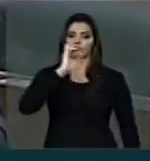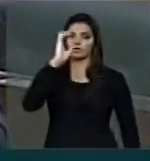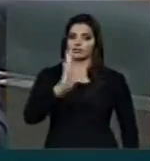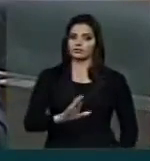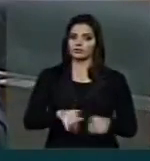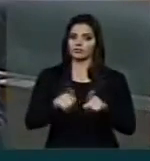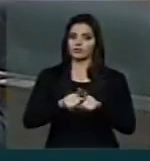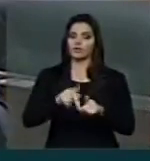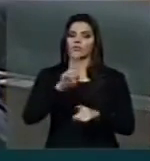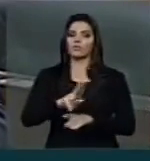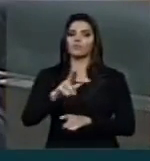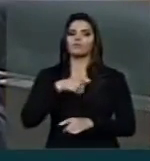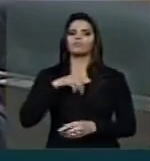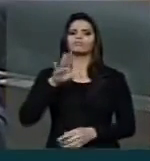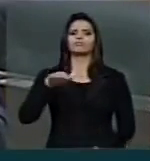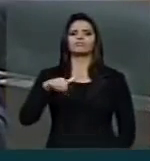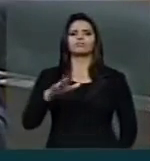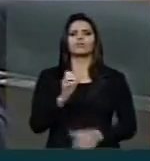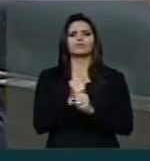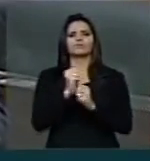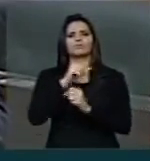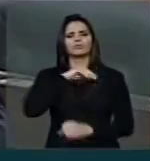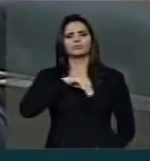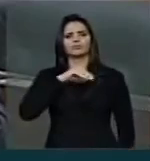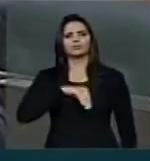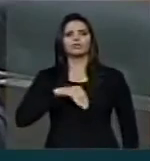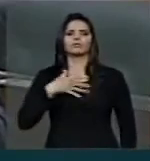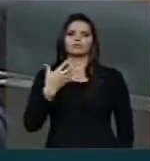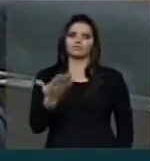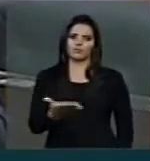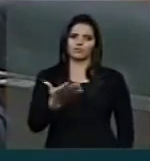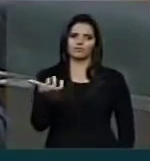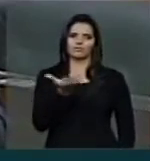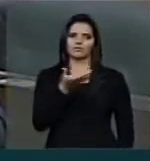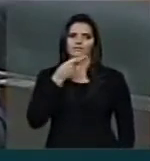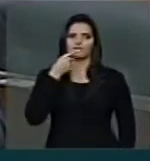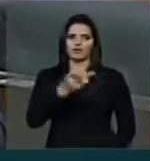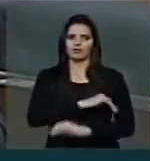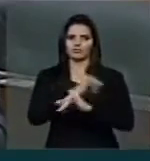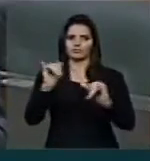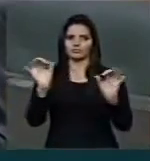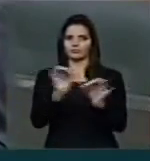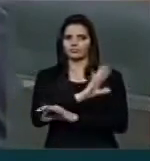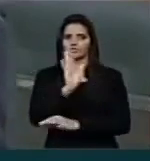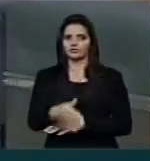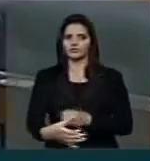aplicação do baixo orçamento. Era isso que eu queria dizer e vamos estar debatendo Segurança e Educação.